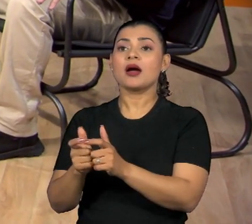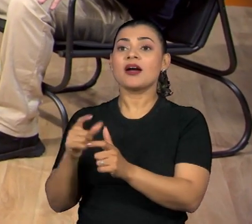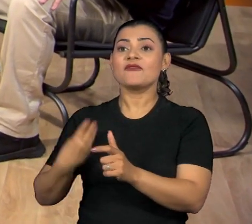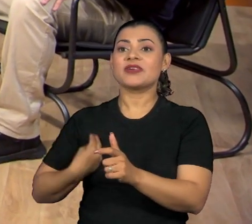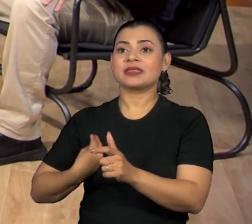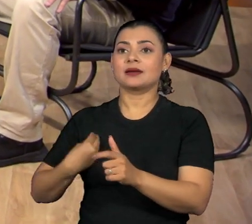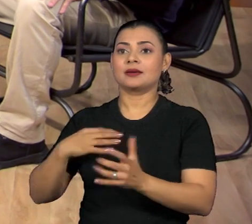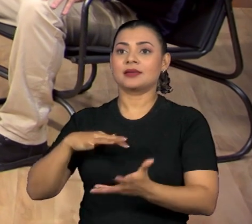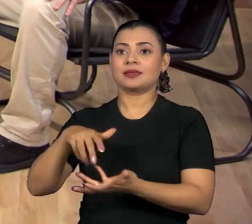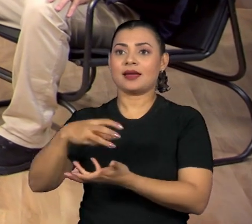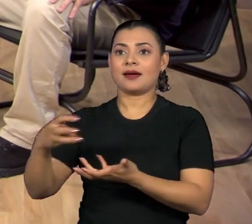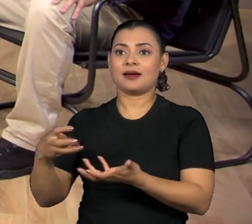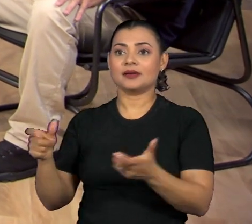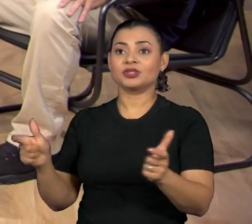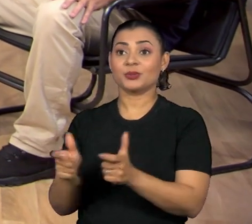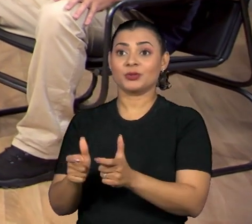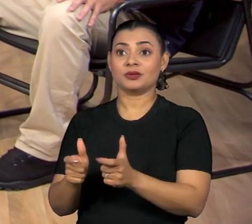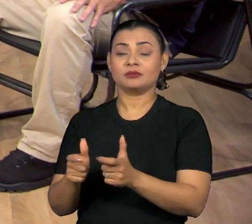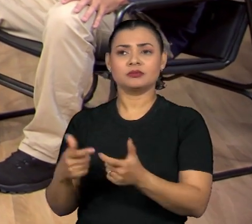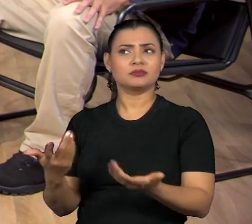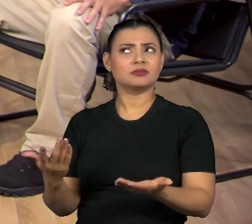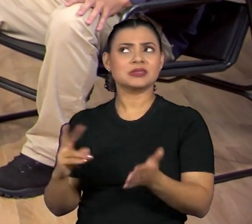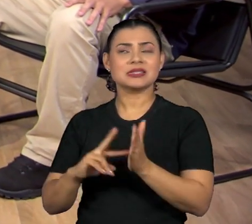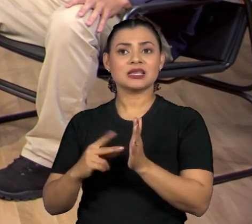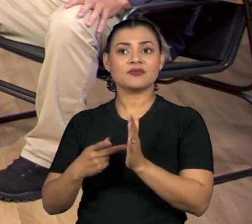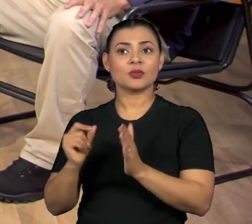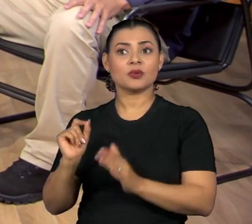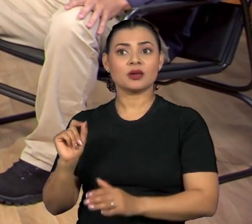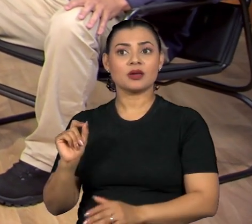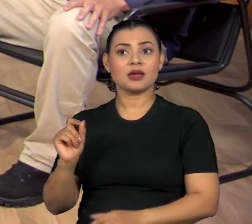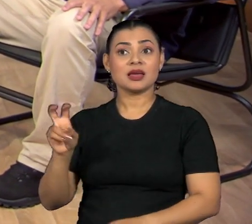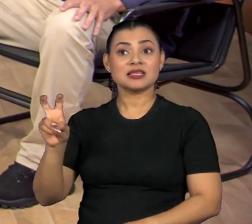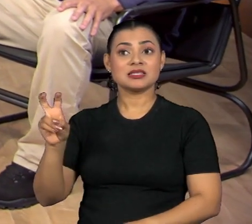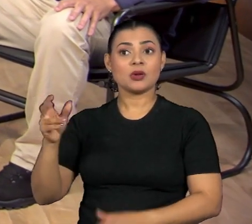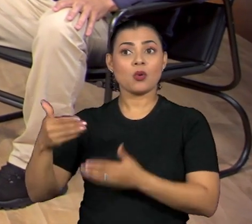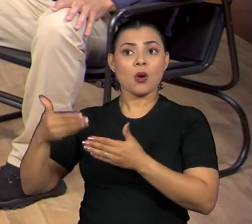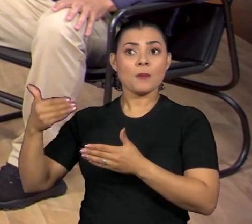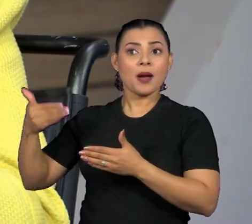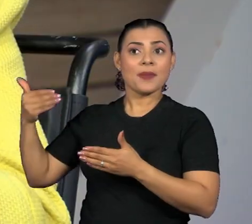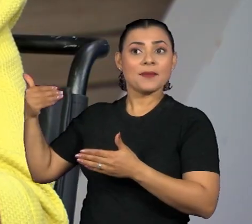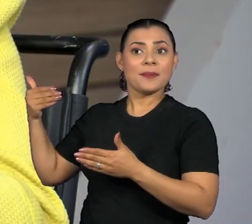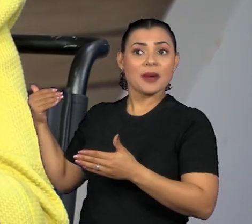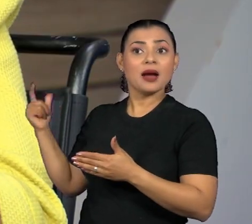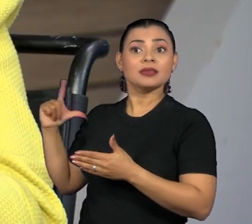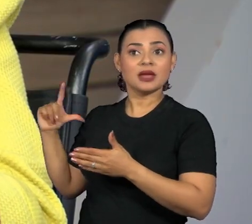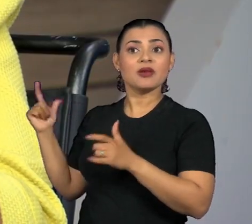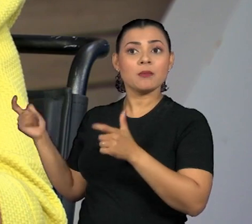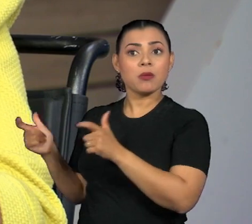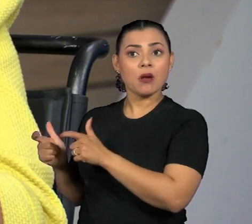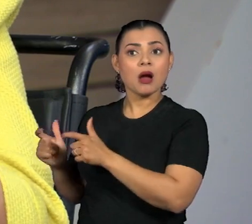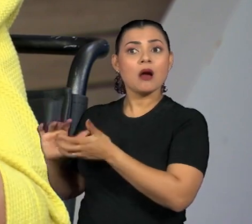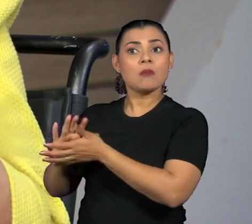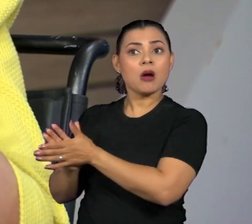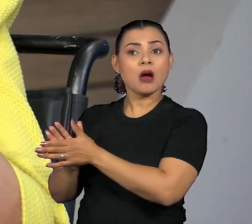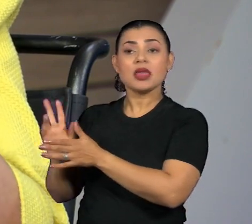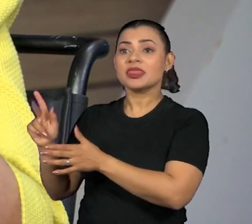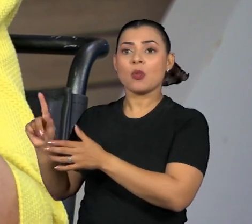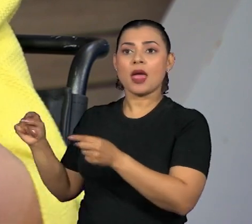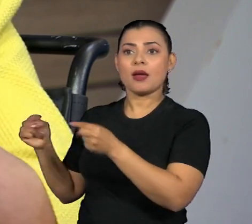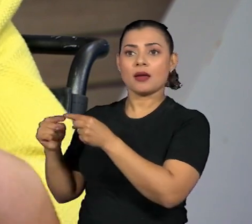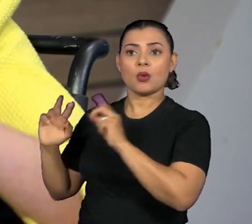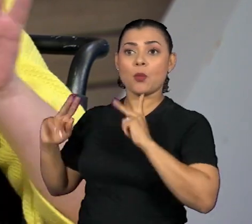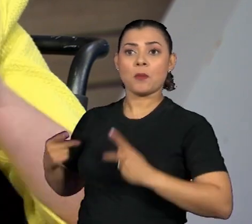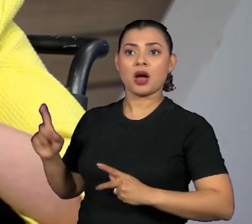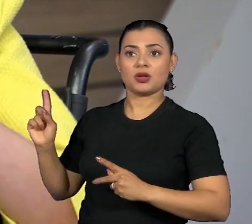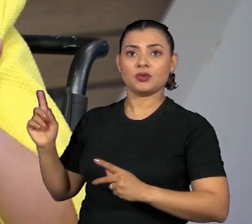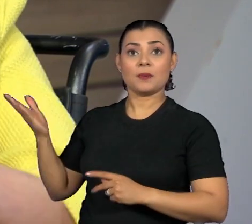Então, isso quer dizer o quê? Que houve outras cinco extinções em massa que não são relacionadas a nós humanos. Aliás, nós nem